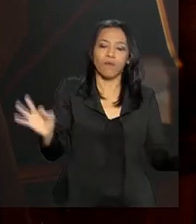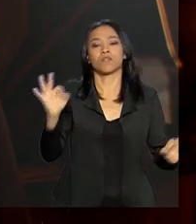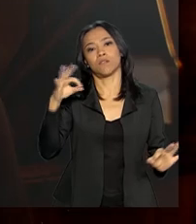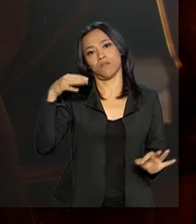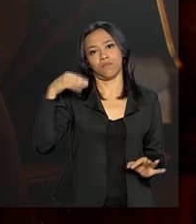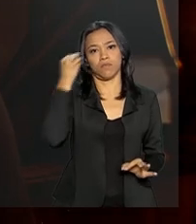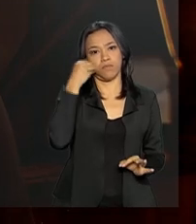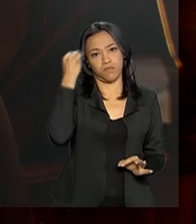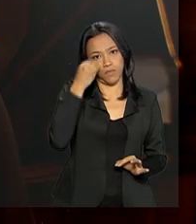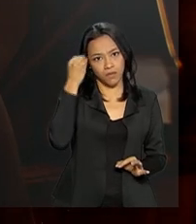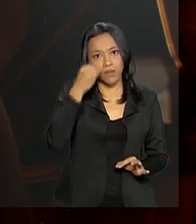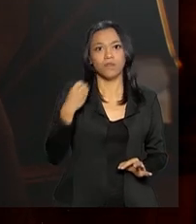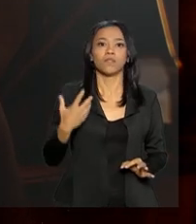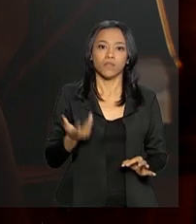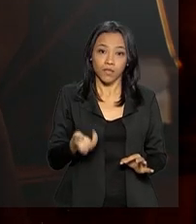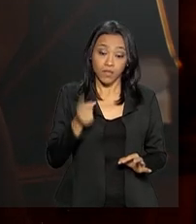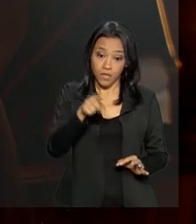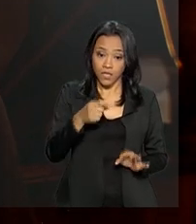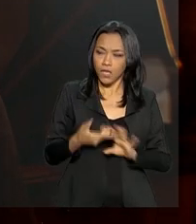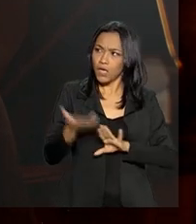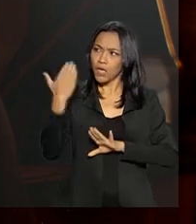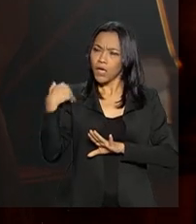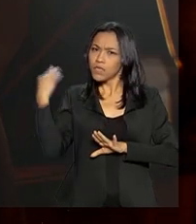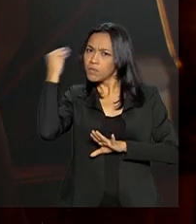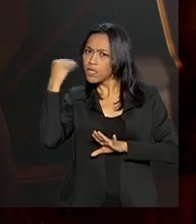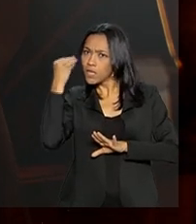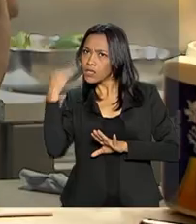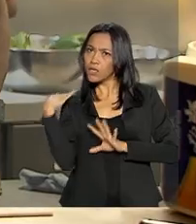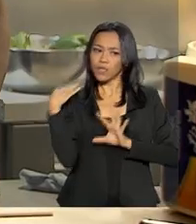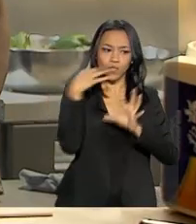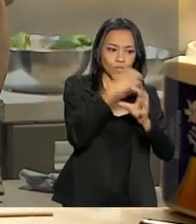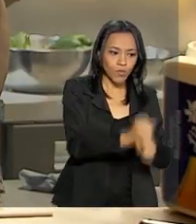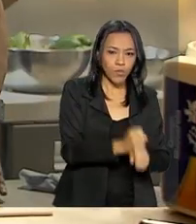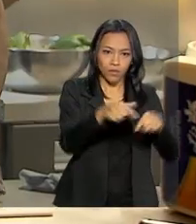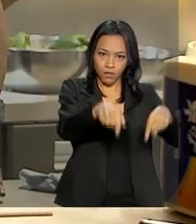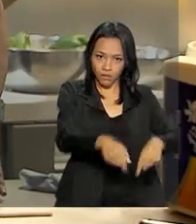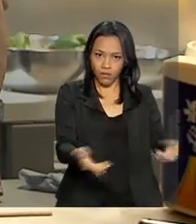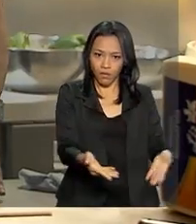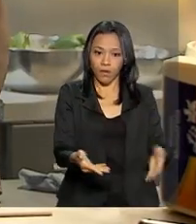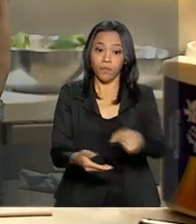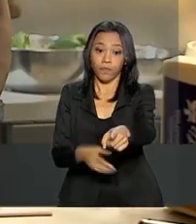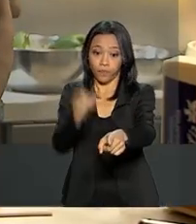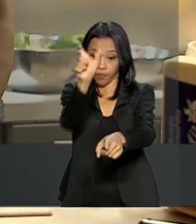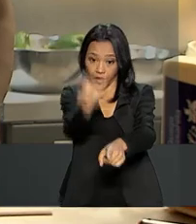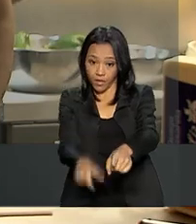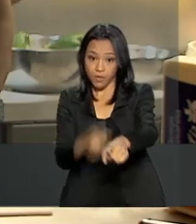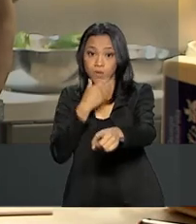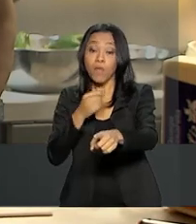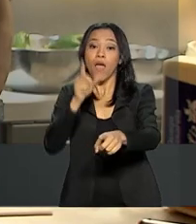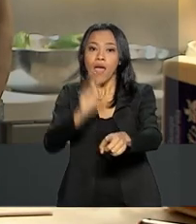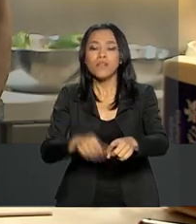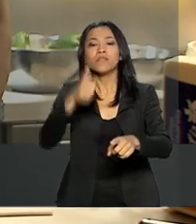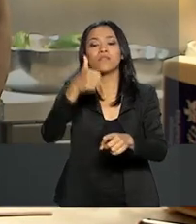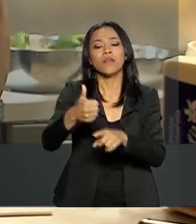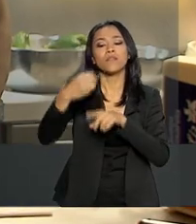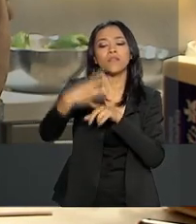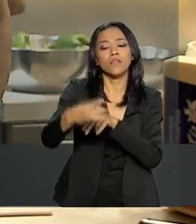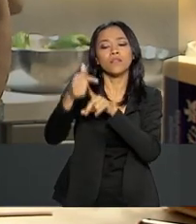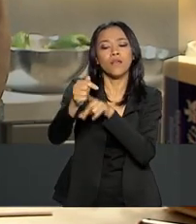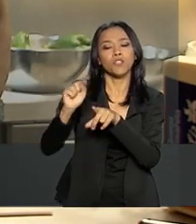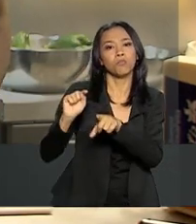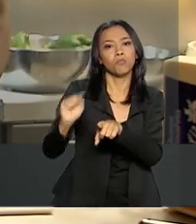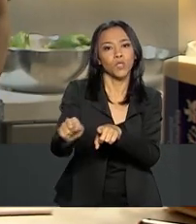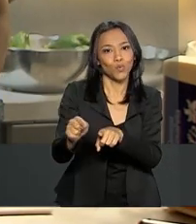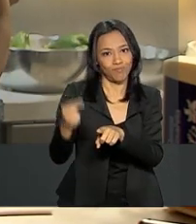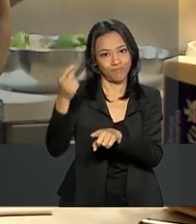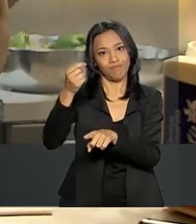buscado trazer um pouco do que eu sabia do restaurante para a hamburgueria. Robert foi um dos 137 mil brasileiros que começaram